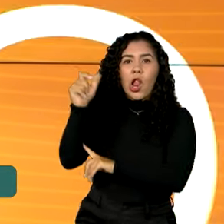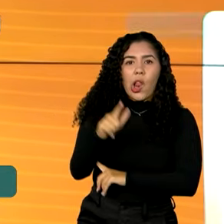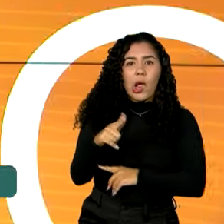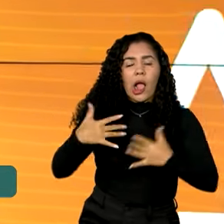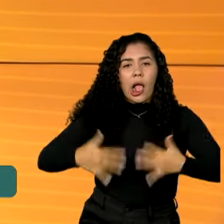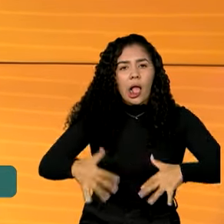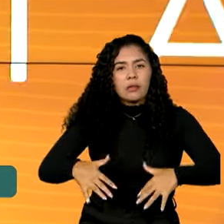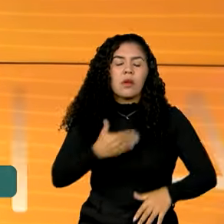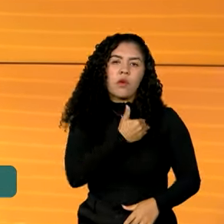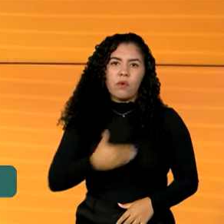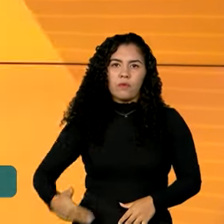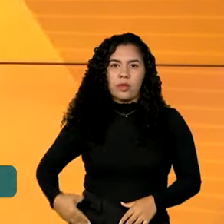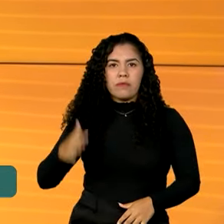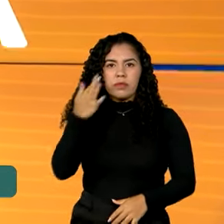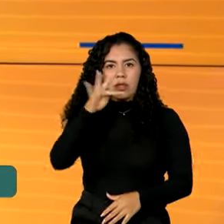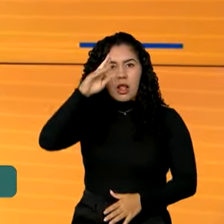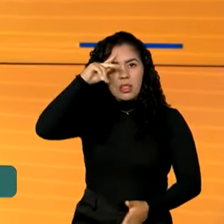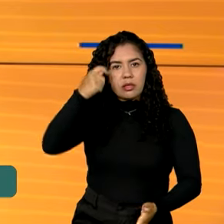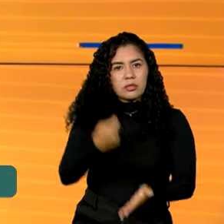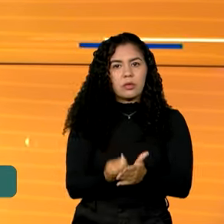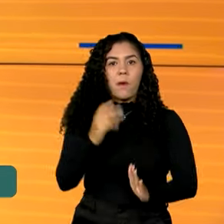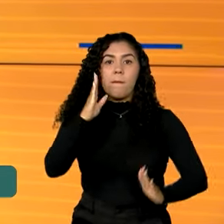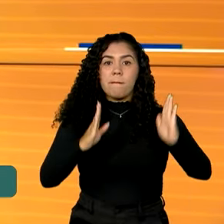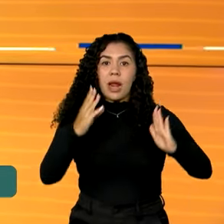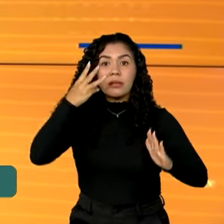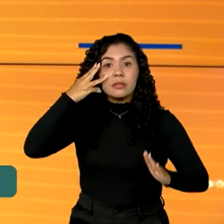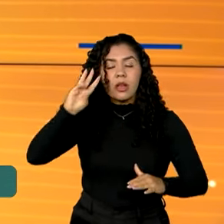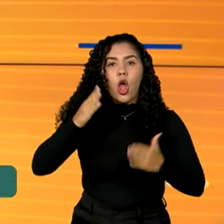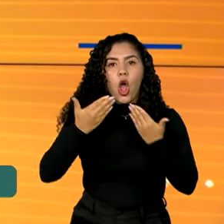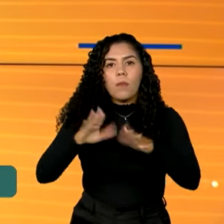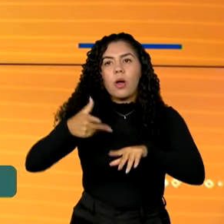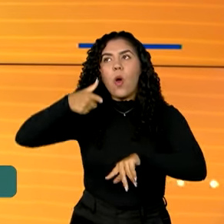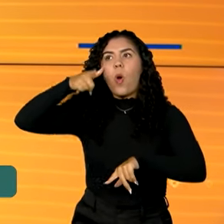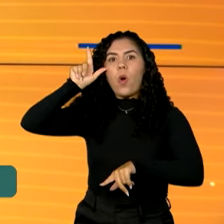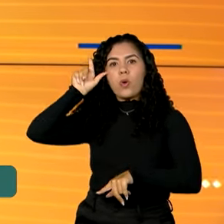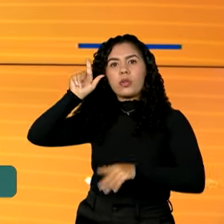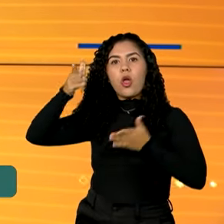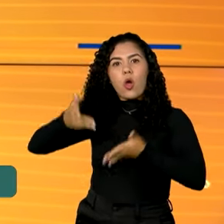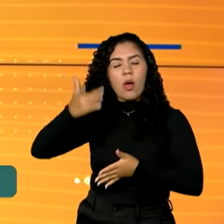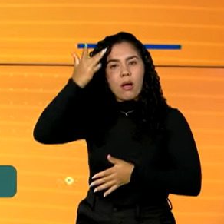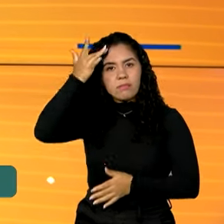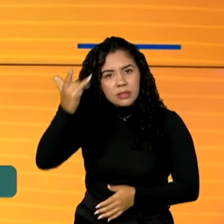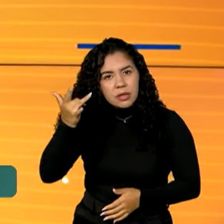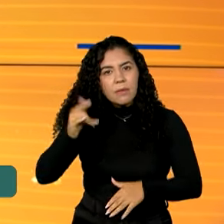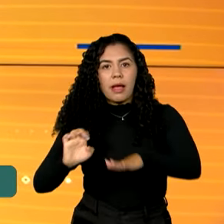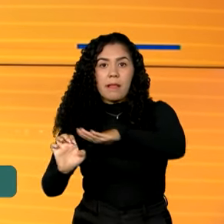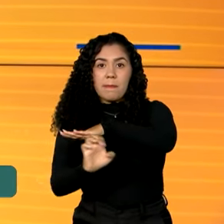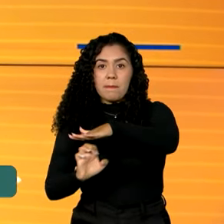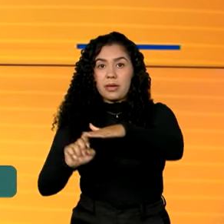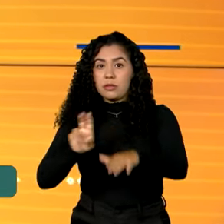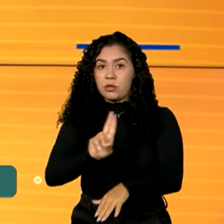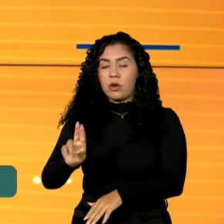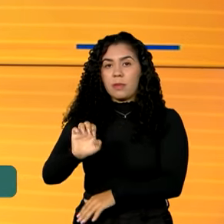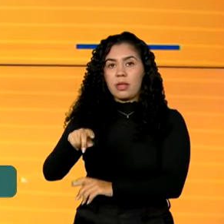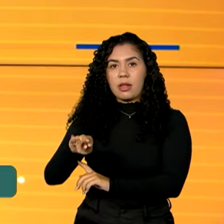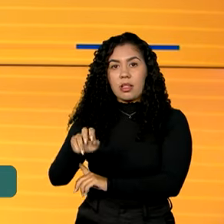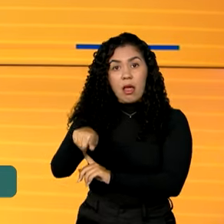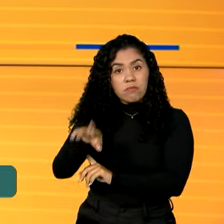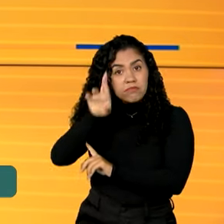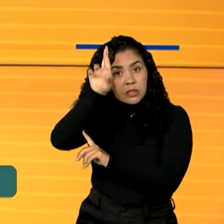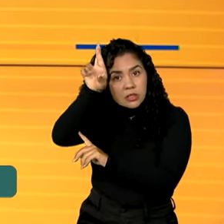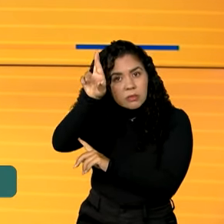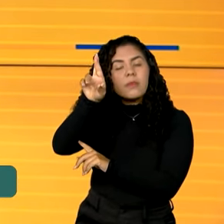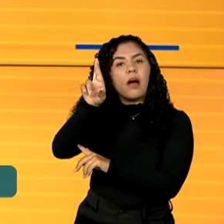determinou um prazo de três dias contados desde ontem, segunda-feira, para que a Enel, concessionária responsável pelo abastecimento,